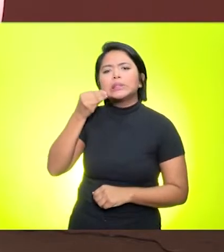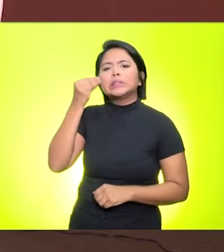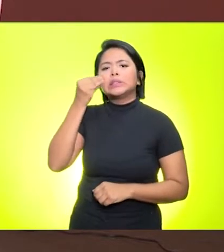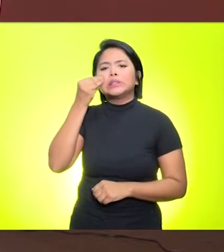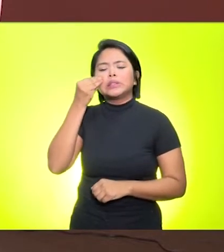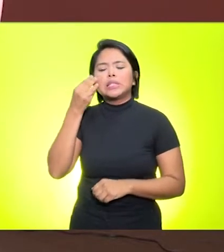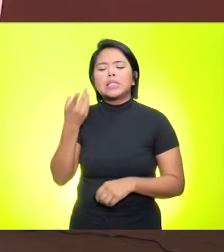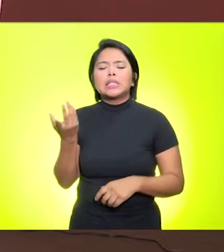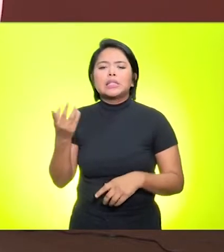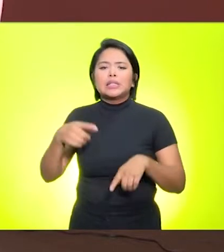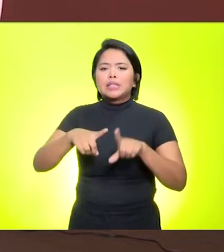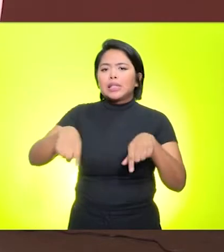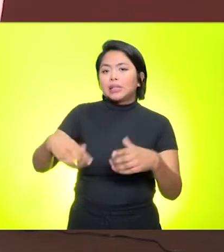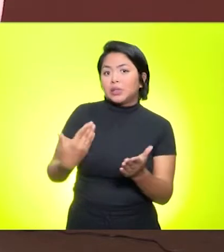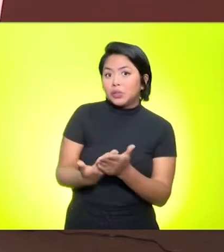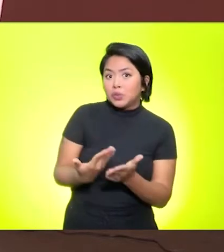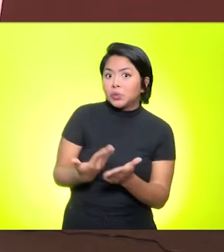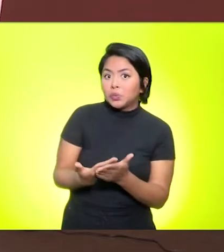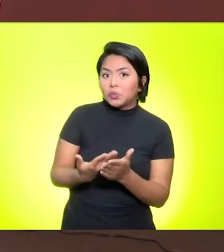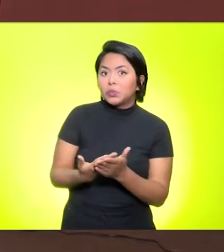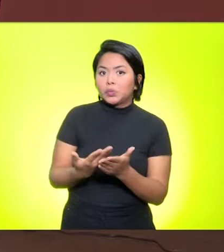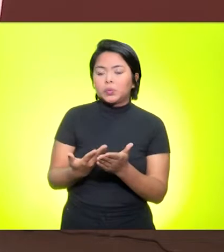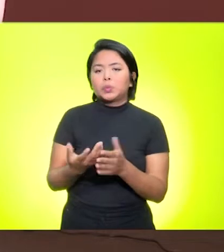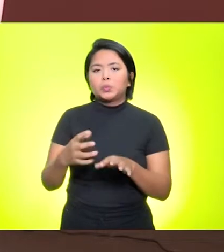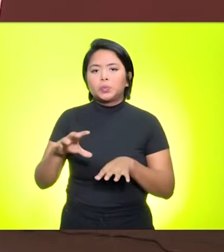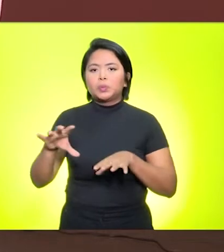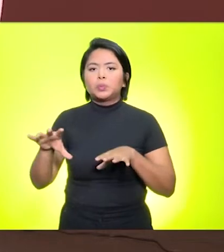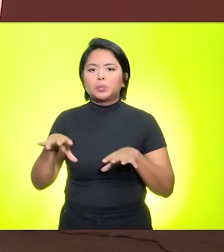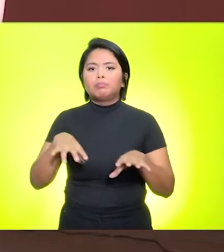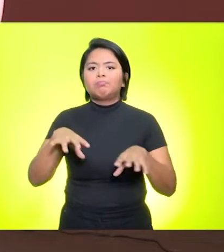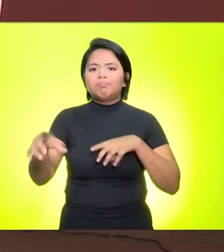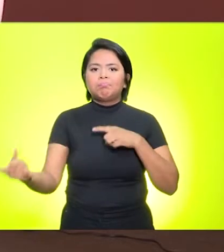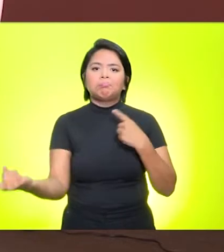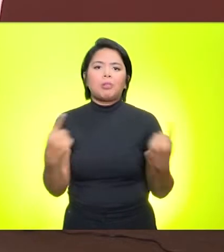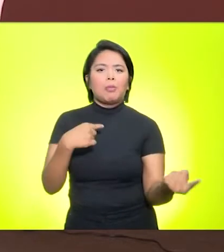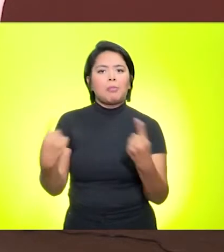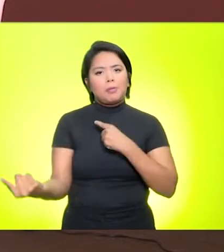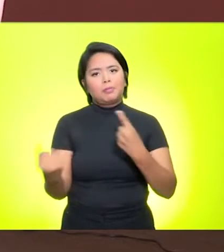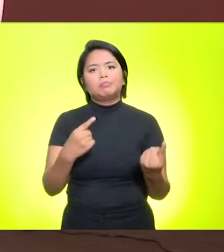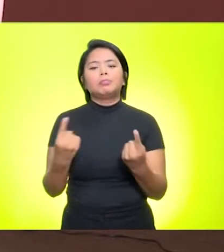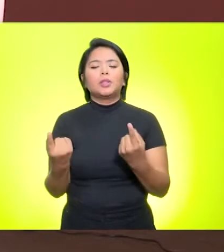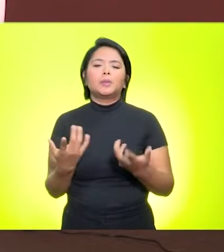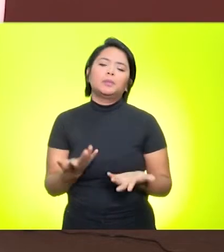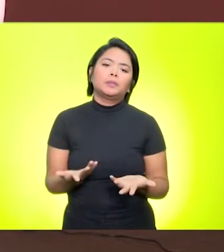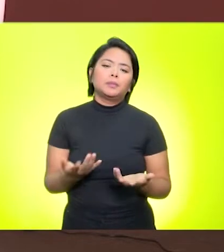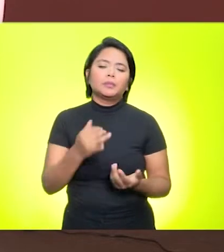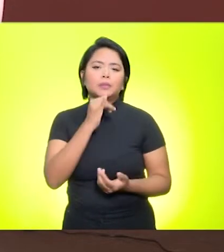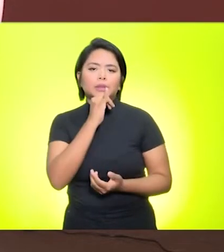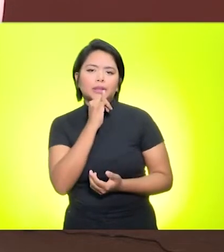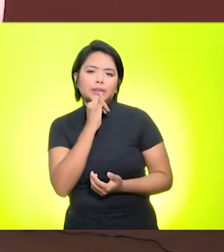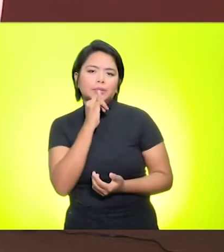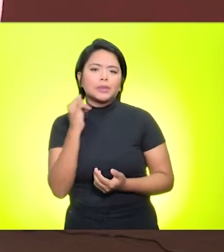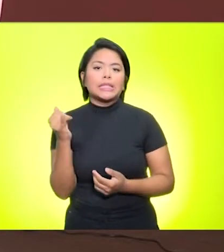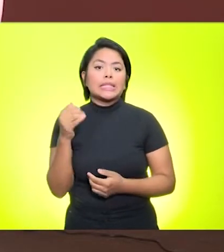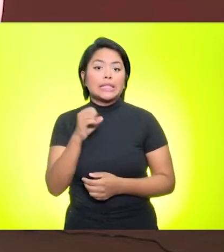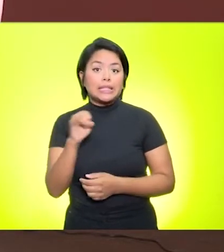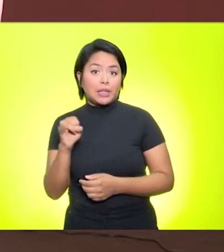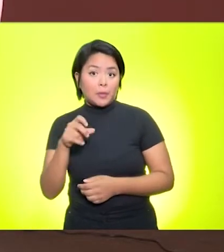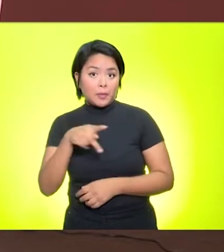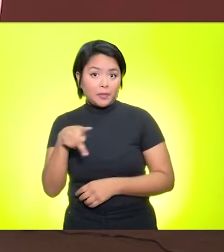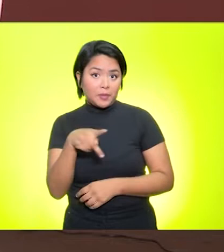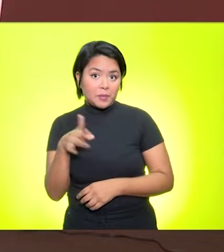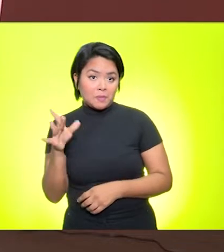sala de aula invertida, ou decorrente da impossibilidade do professor estar naquele dia, naquela hora, na sala de aula, porém, ele pode estar